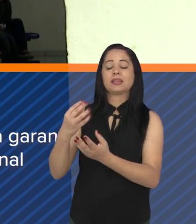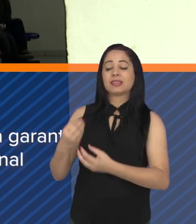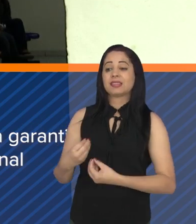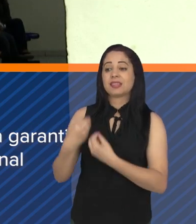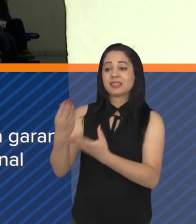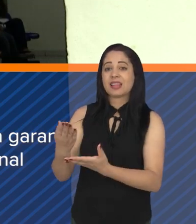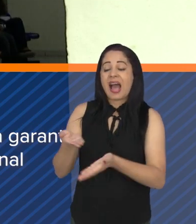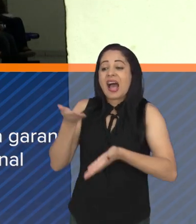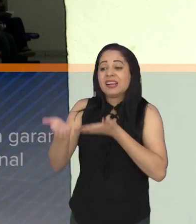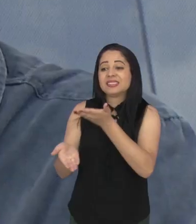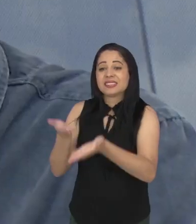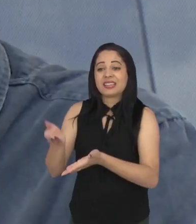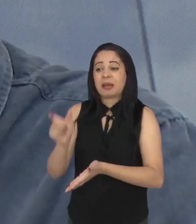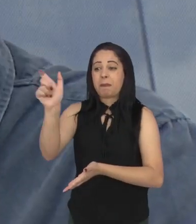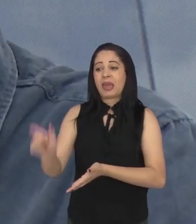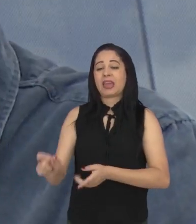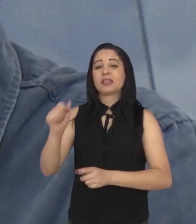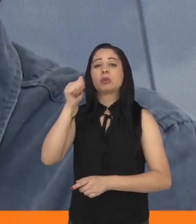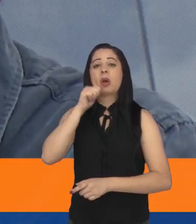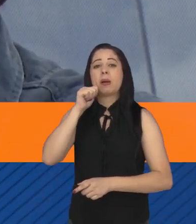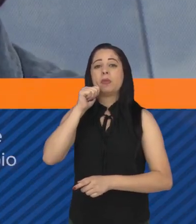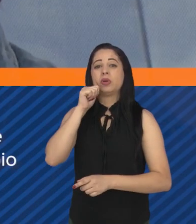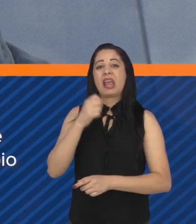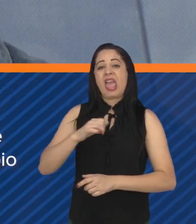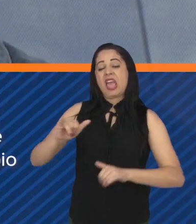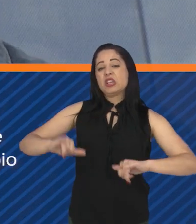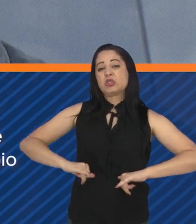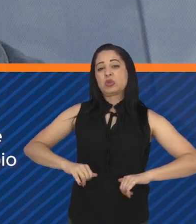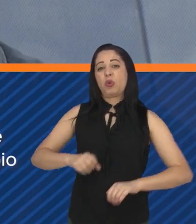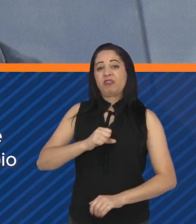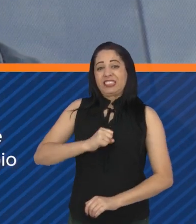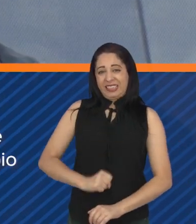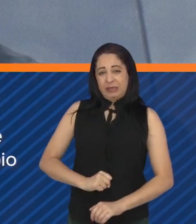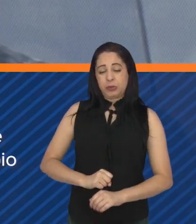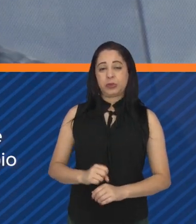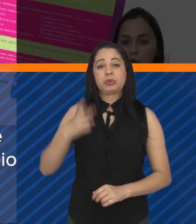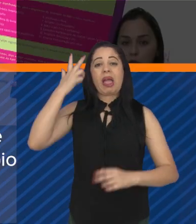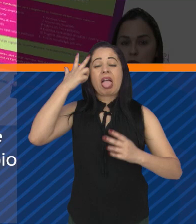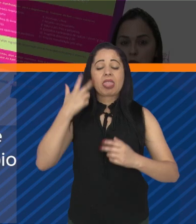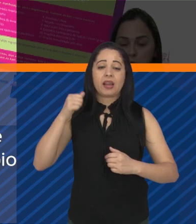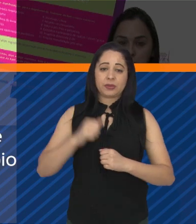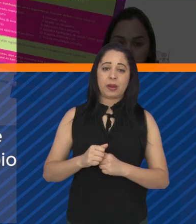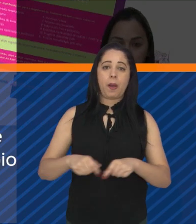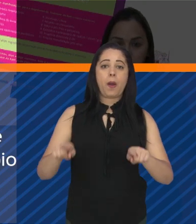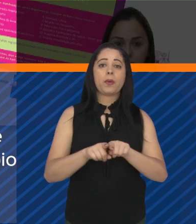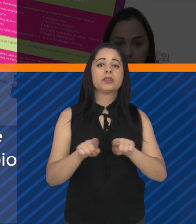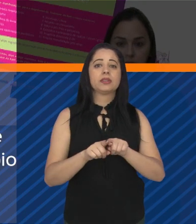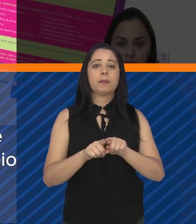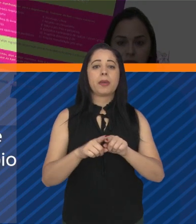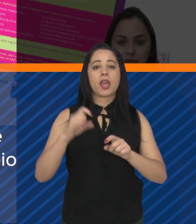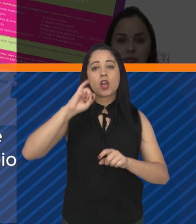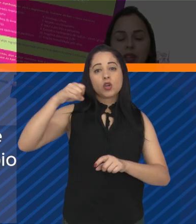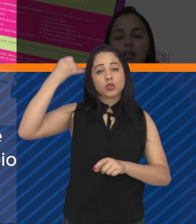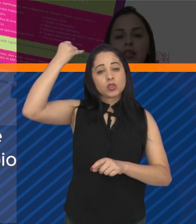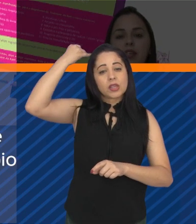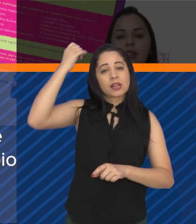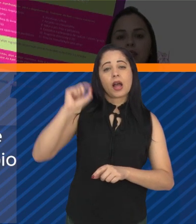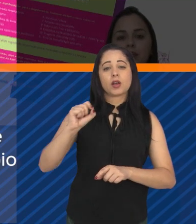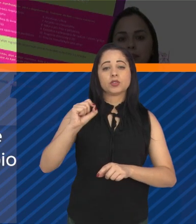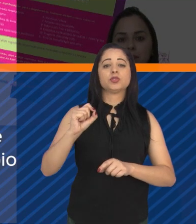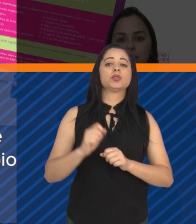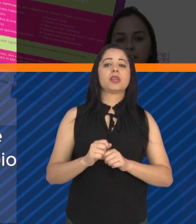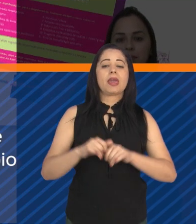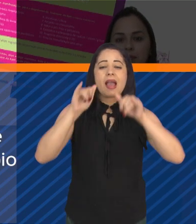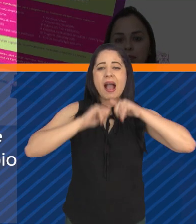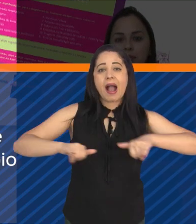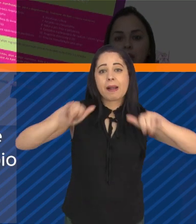sofreram perda gestacional. Ainda no tema da saúde, um projeto na pauta de autoria do vereador doutor José Cláudio quer criar na cidade